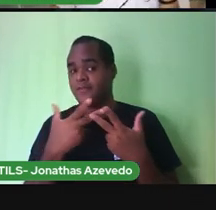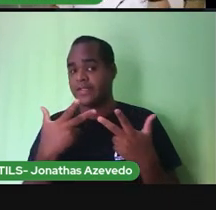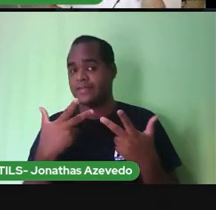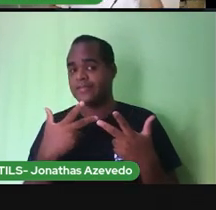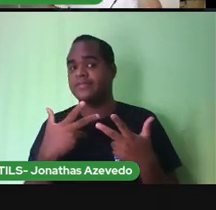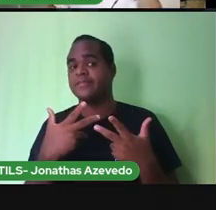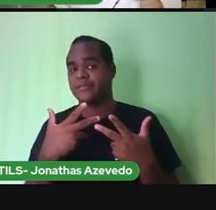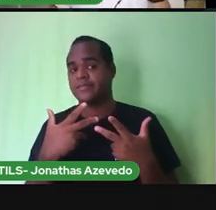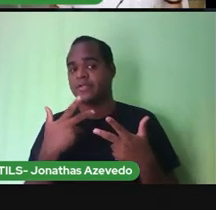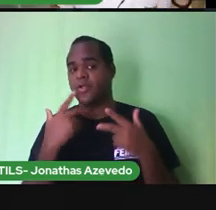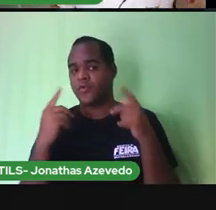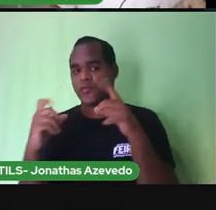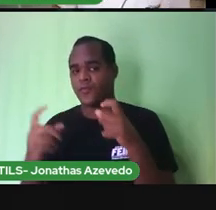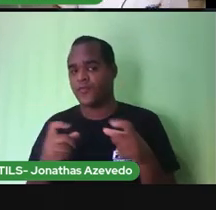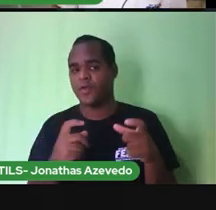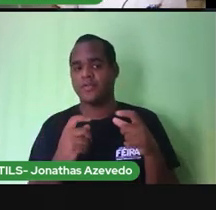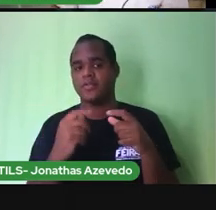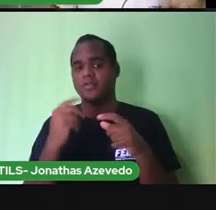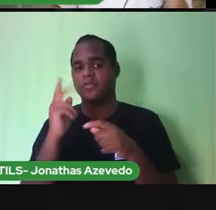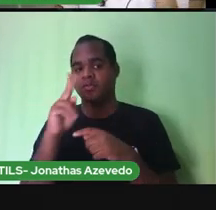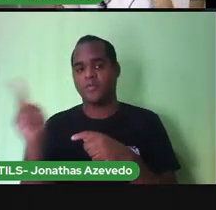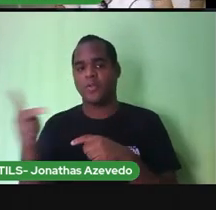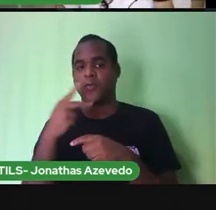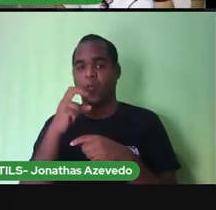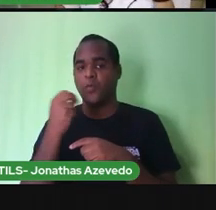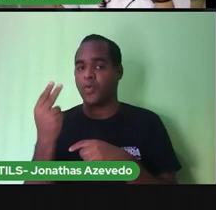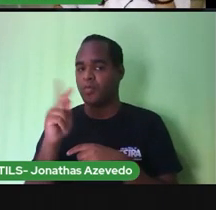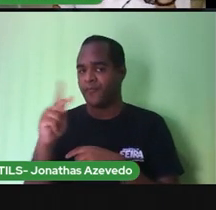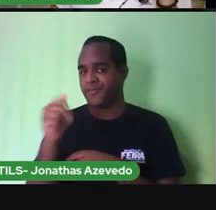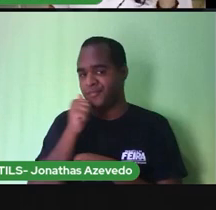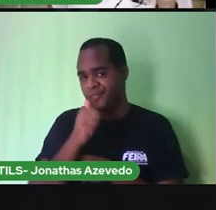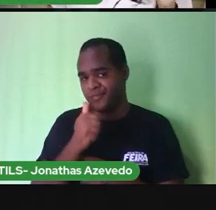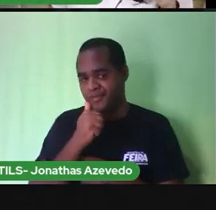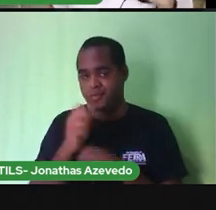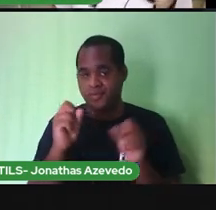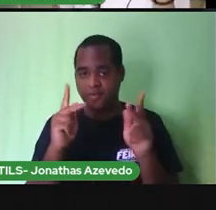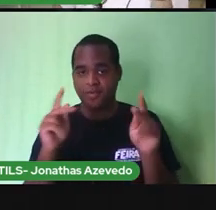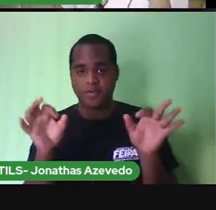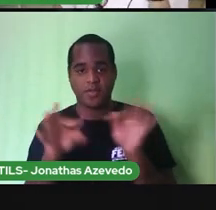foto para seu professor, para a sua professora, quando terminar, ok?